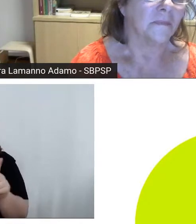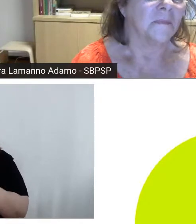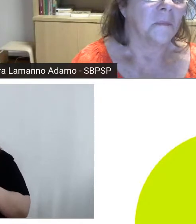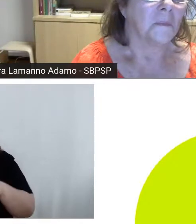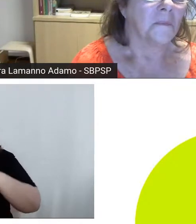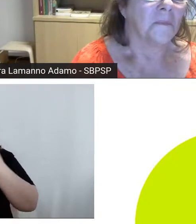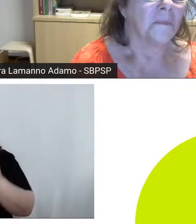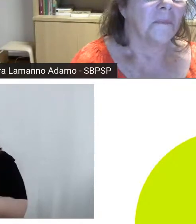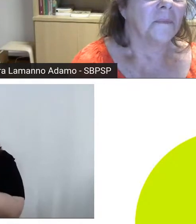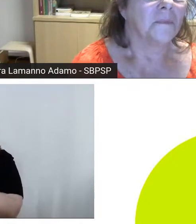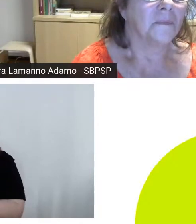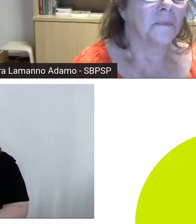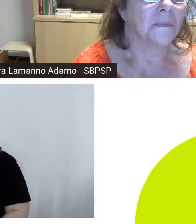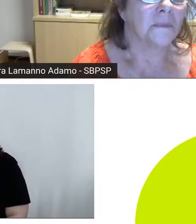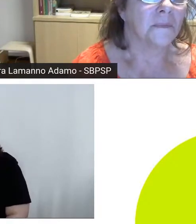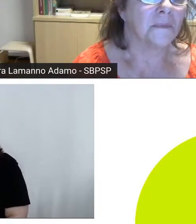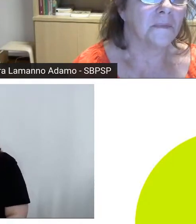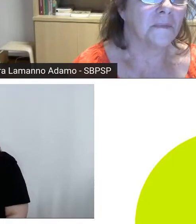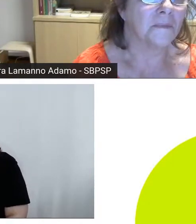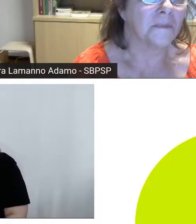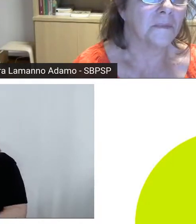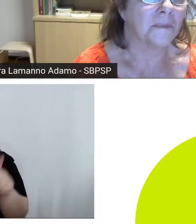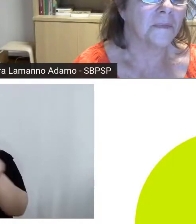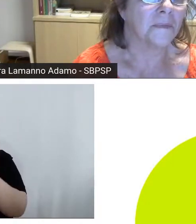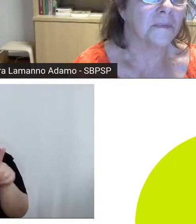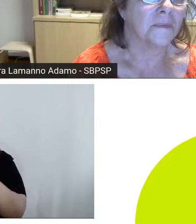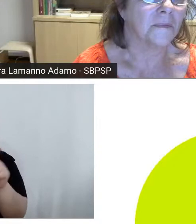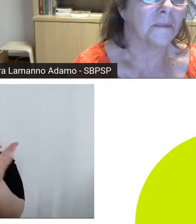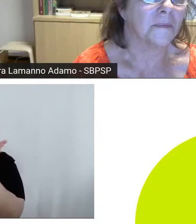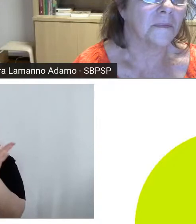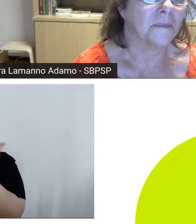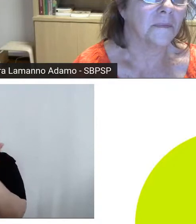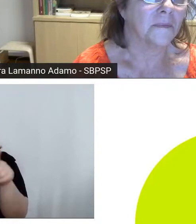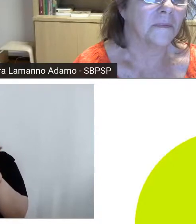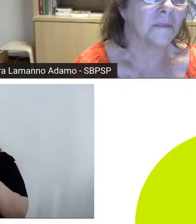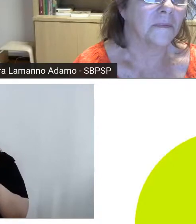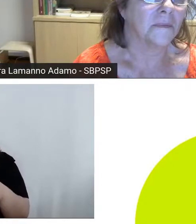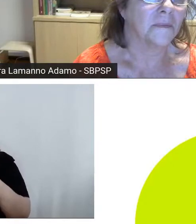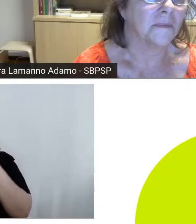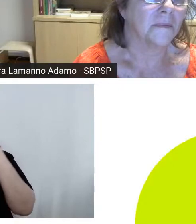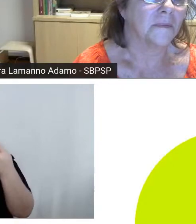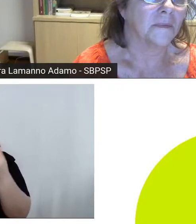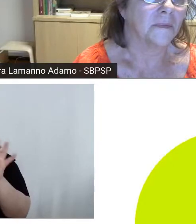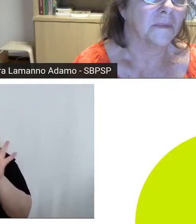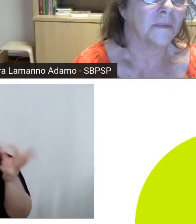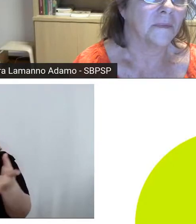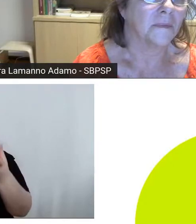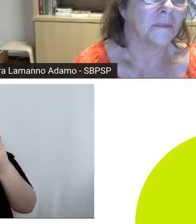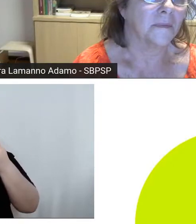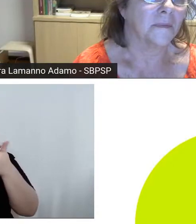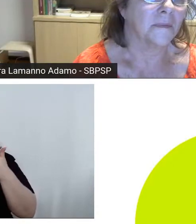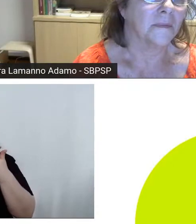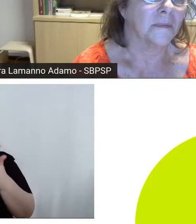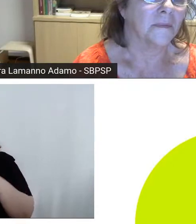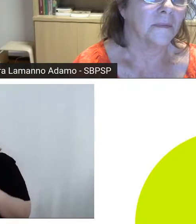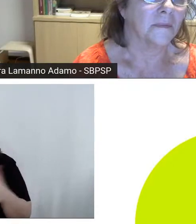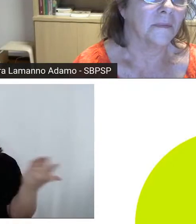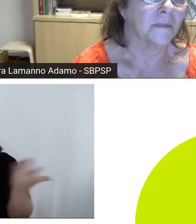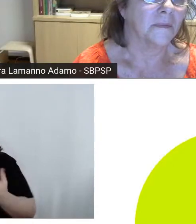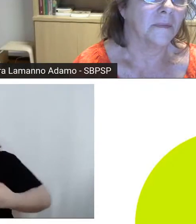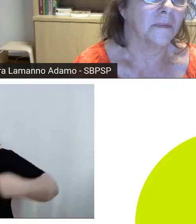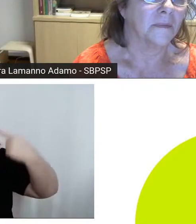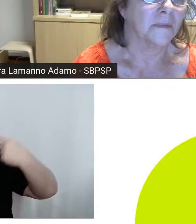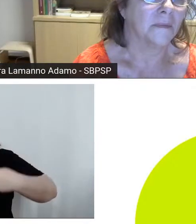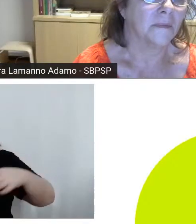depois eu vou apresentar para vocês também. que a Vera fala maravilhosamente bem. e a gente hoje vai ter um debate de